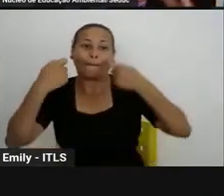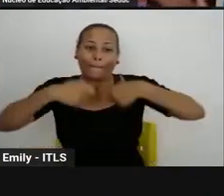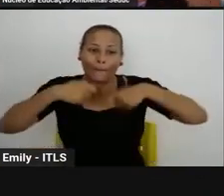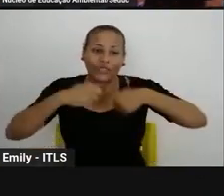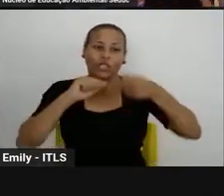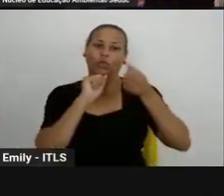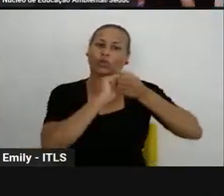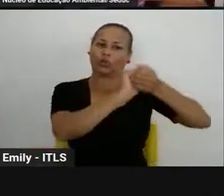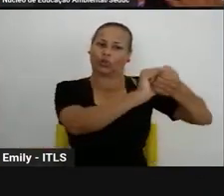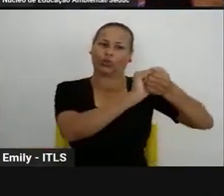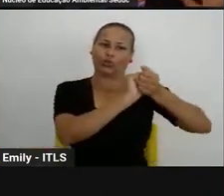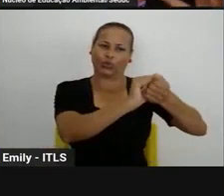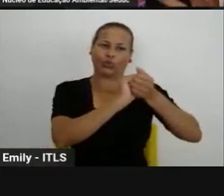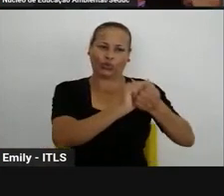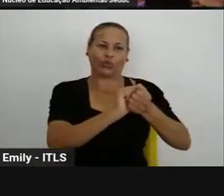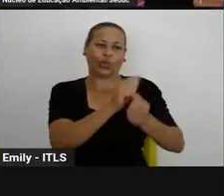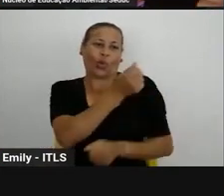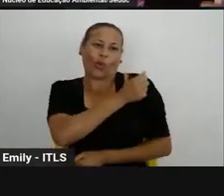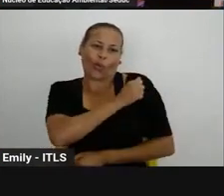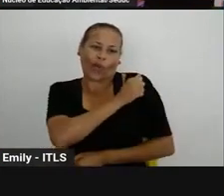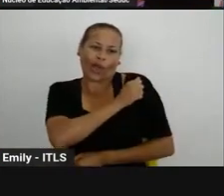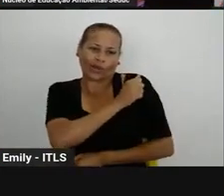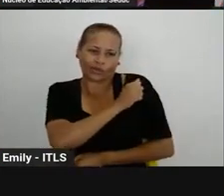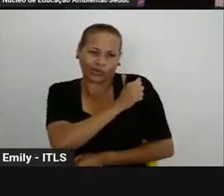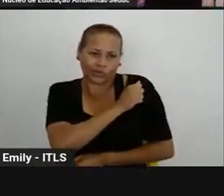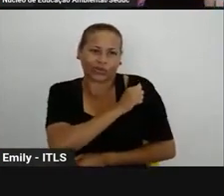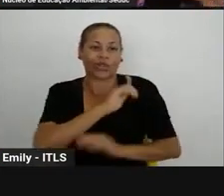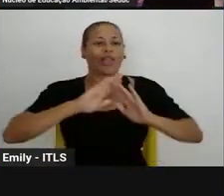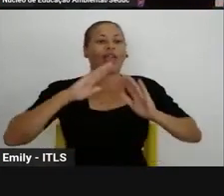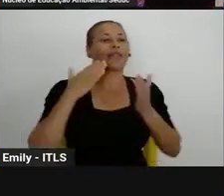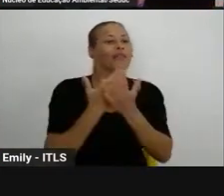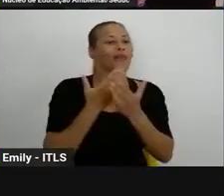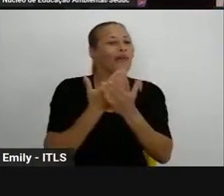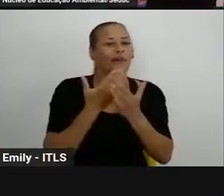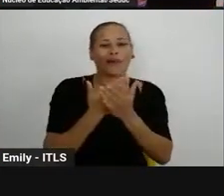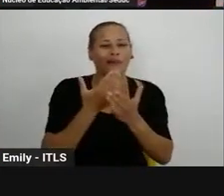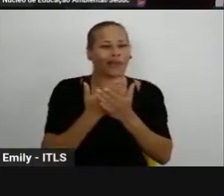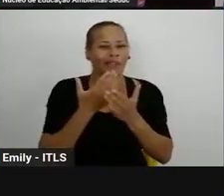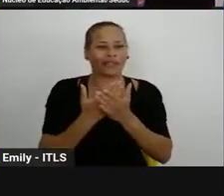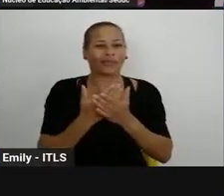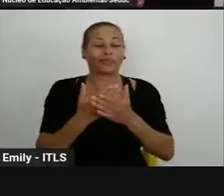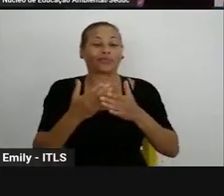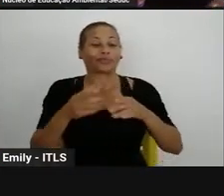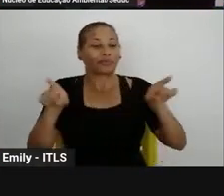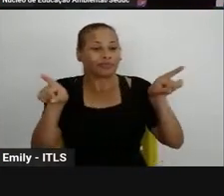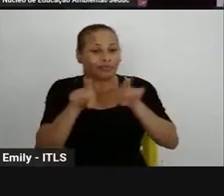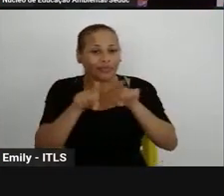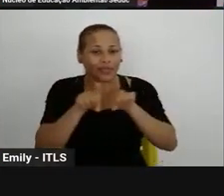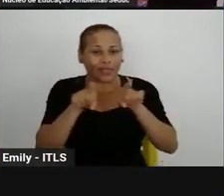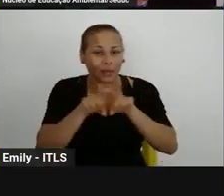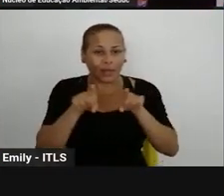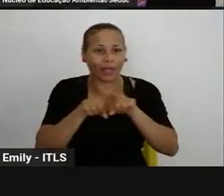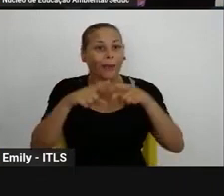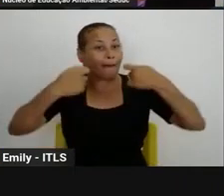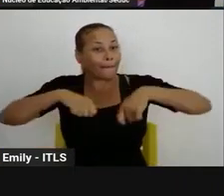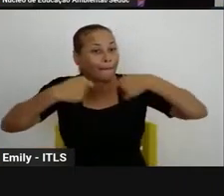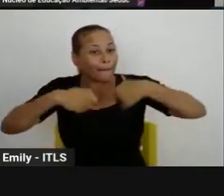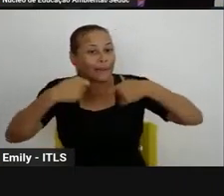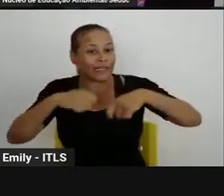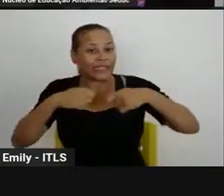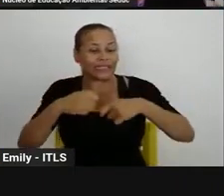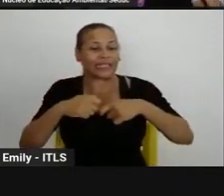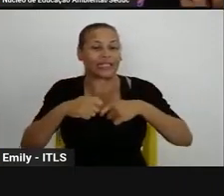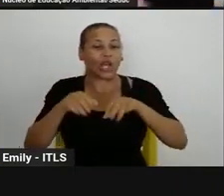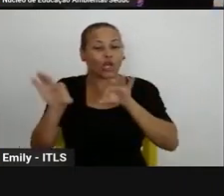desenvolveu a motivação ao desenvolvimento dos estudantes falou também sobre a aproximação do NEAMB que é o nosso núcleo de educação